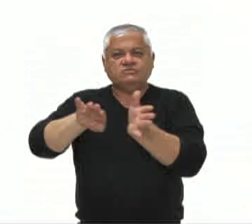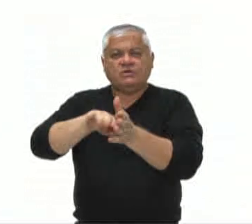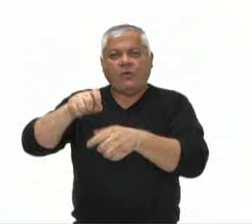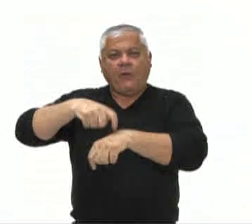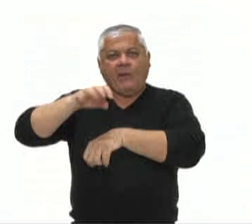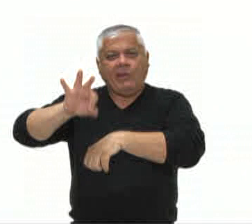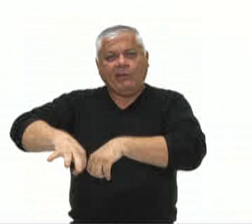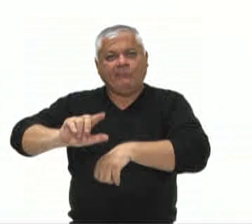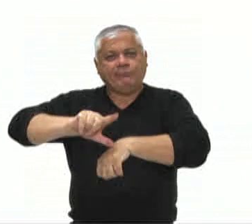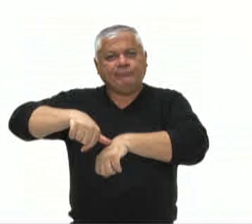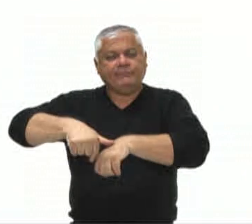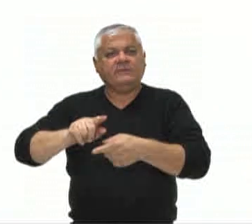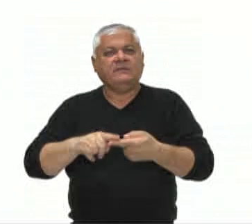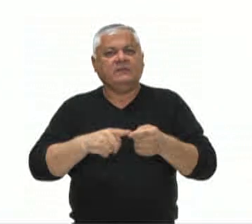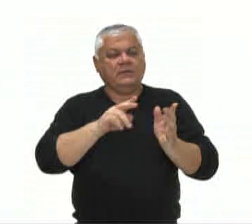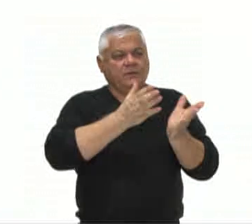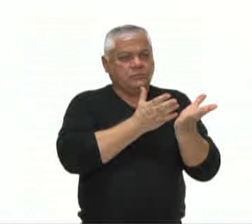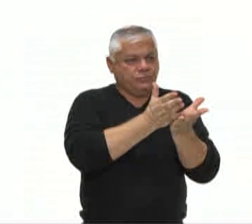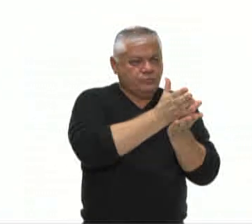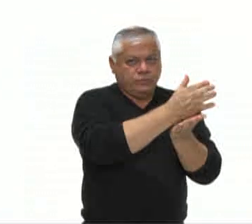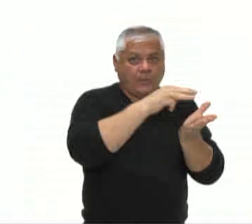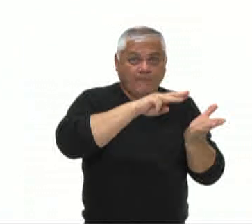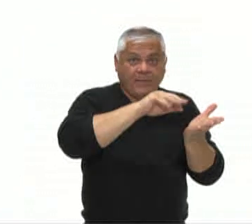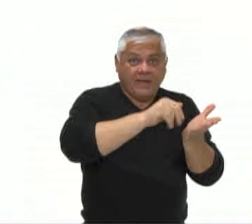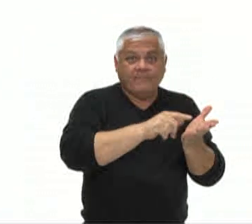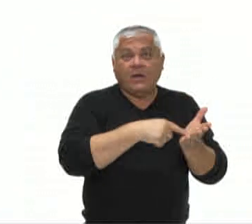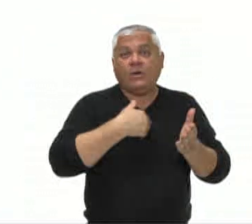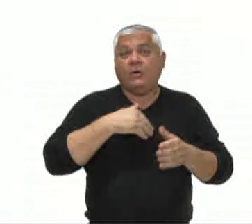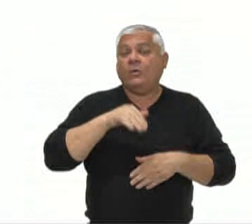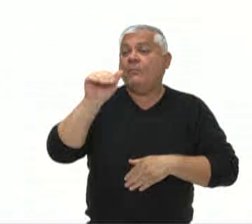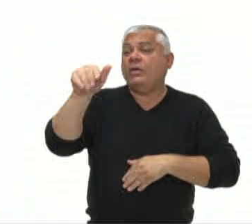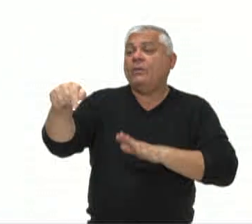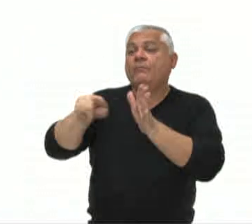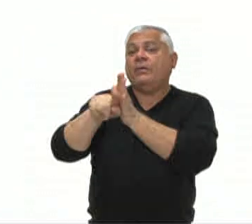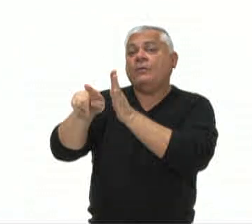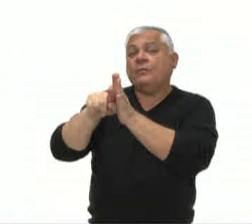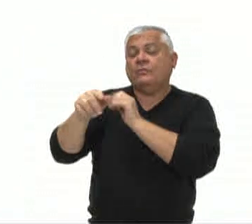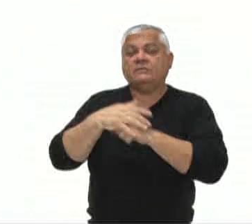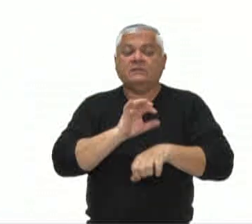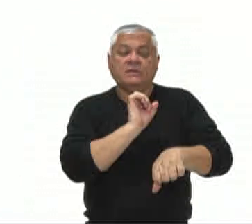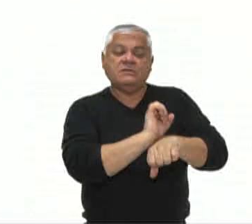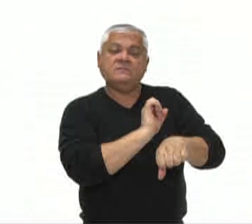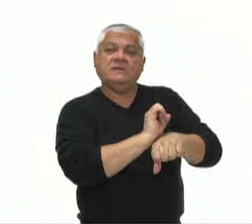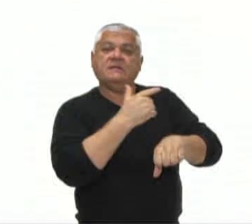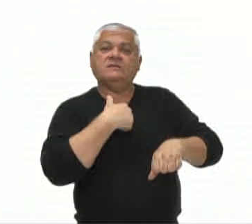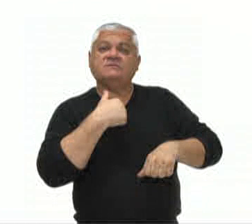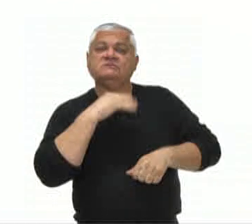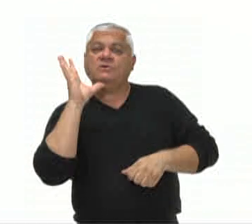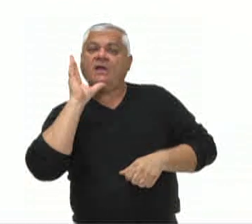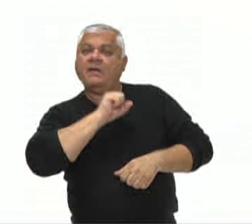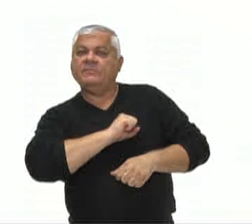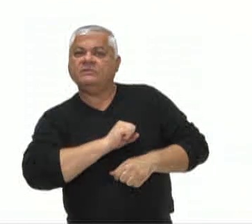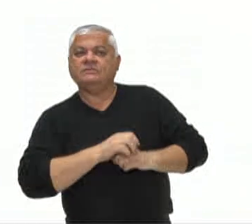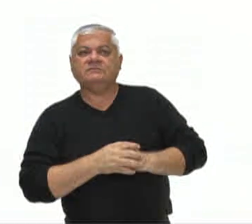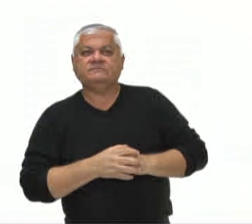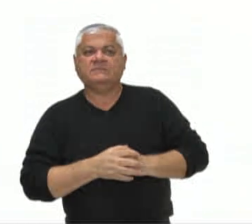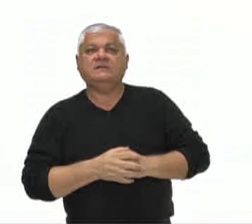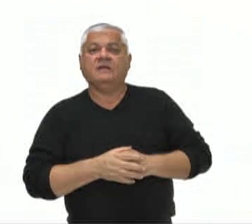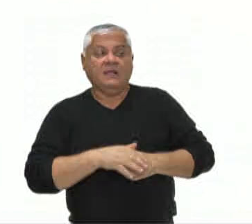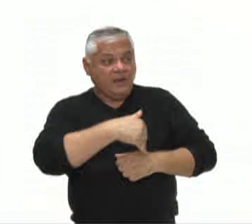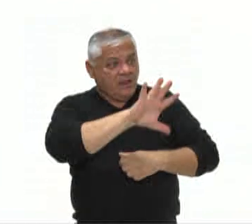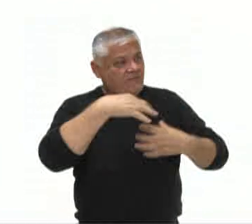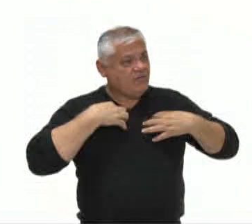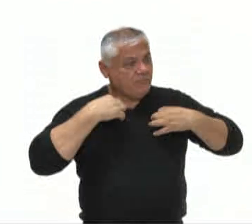hora. Siga o roteiro ou peça informações. Estão me esperando, portanto preciso ser rápido. Leve uma